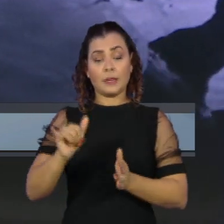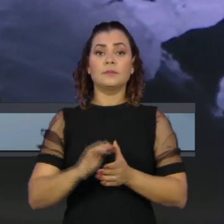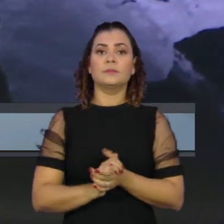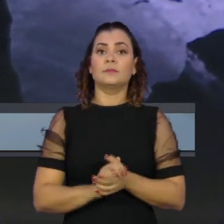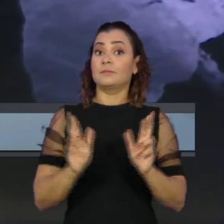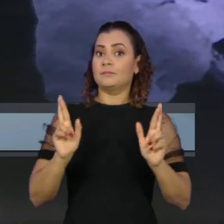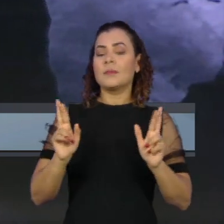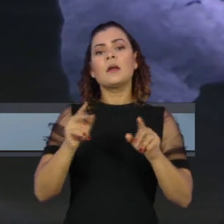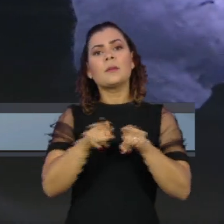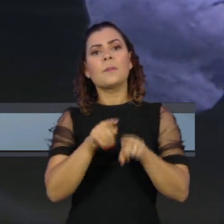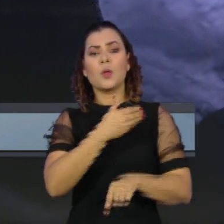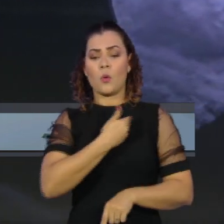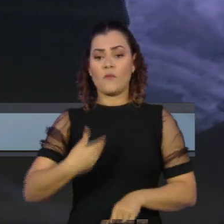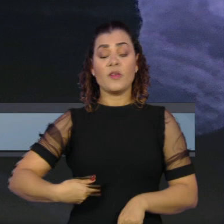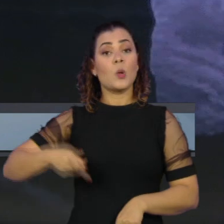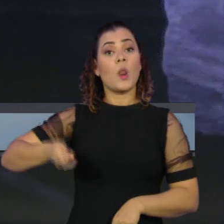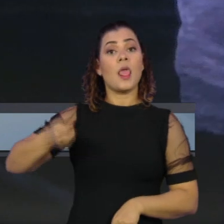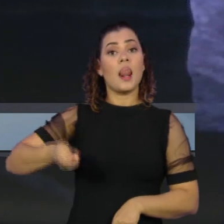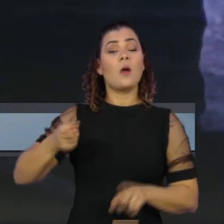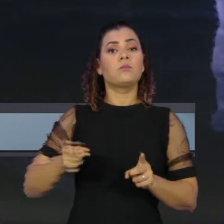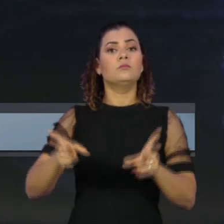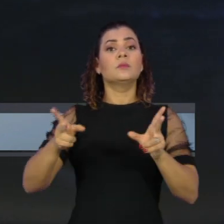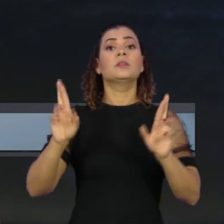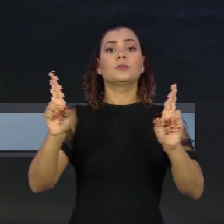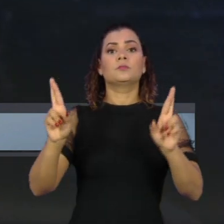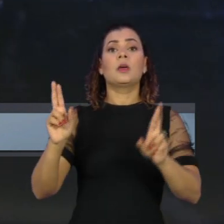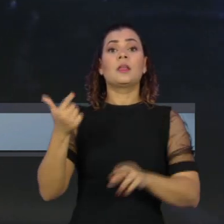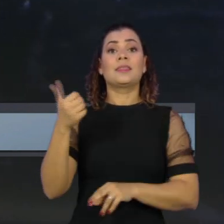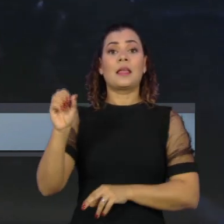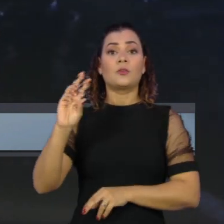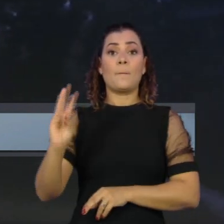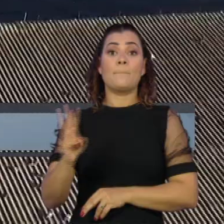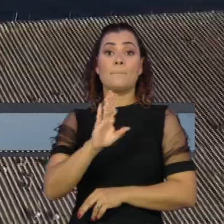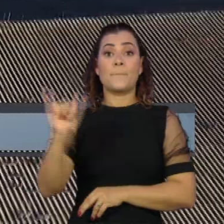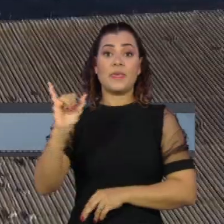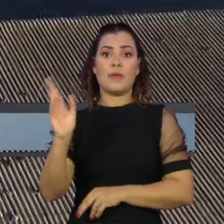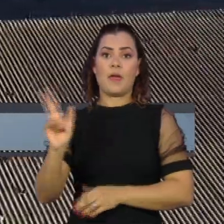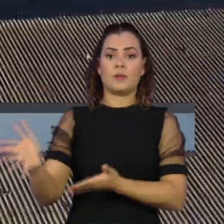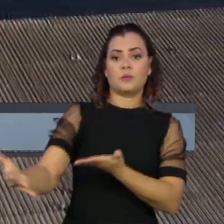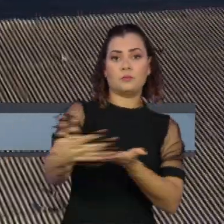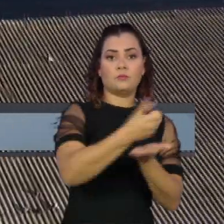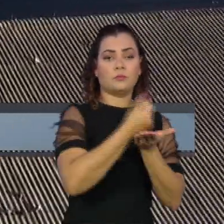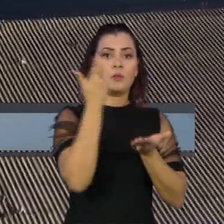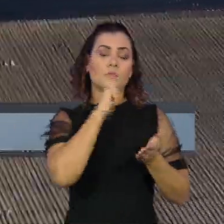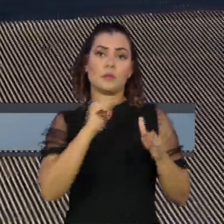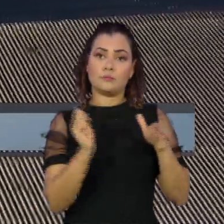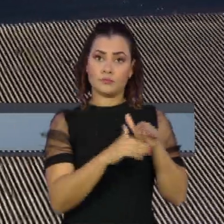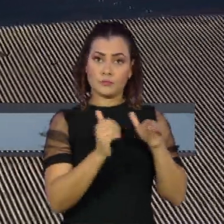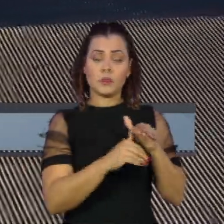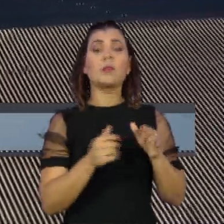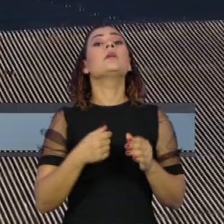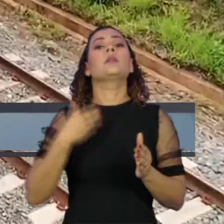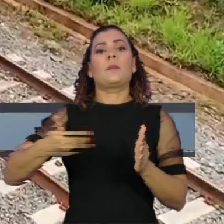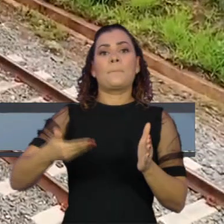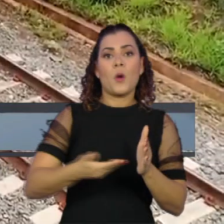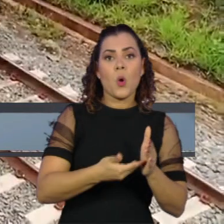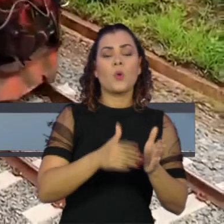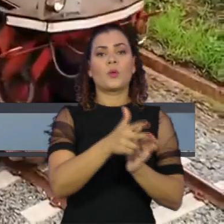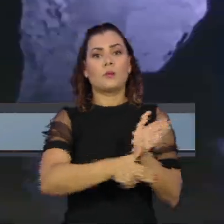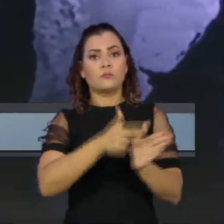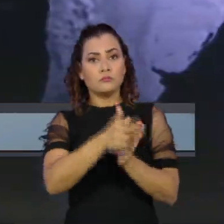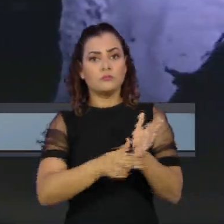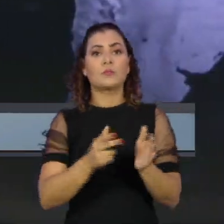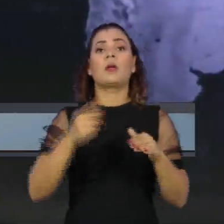Governo faz leilões com expectativa de retorno de 10 bilhões de reais. Serão leiloados portos, aeroportos e